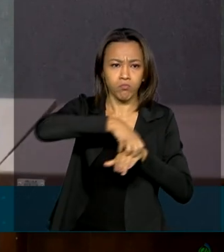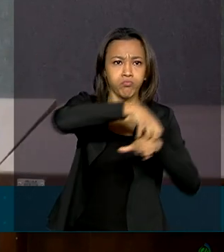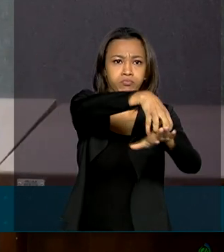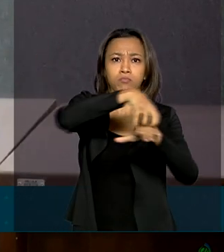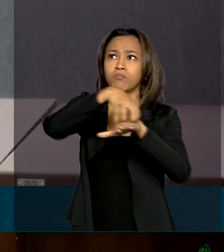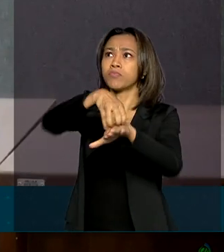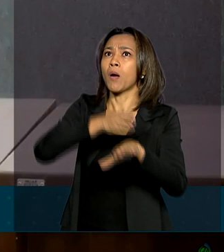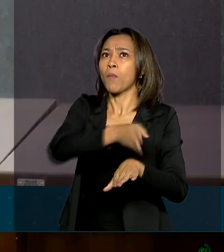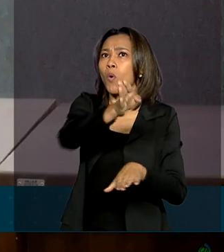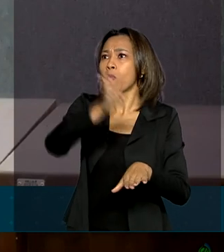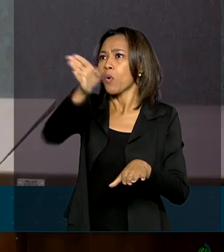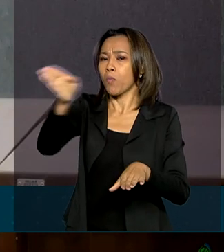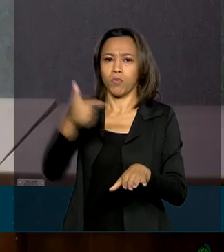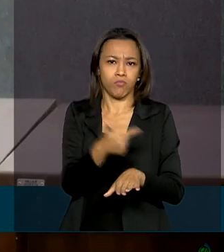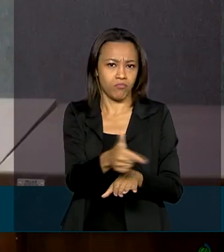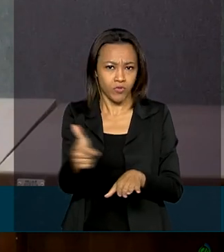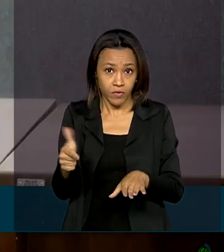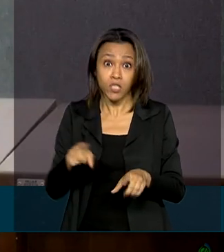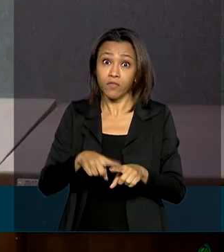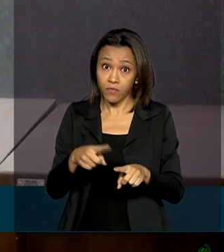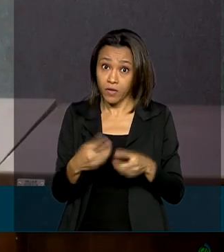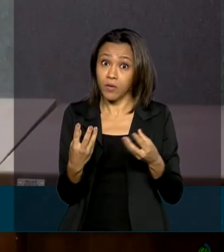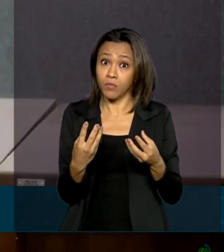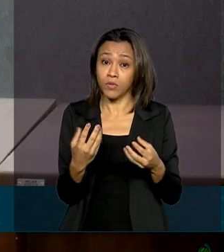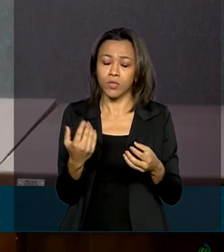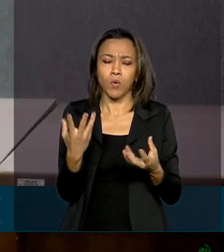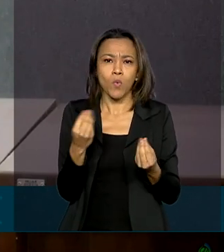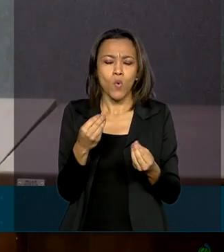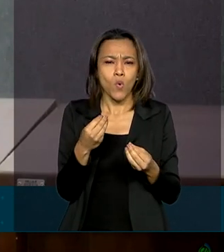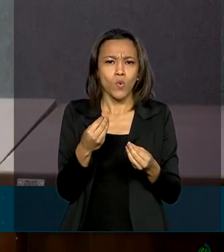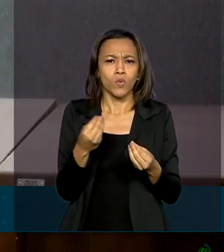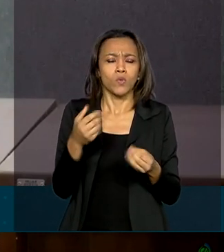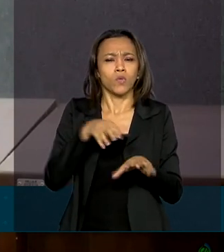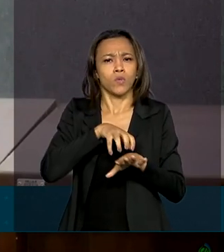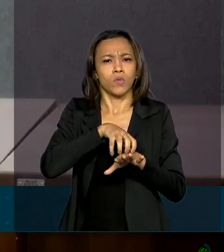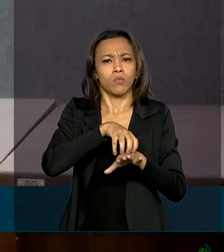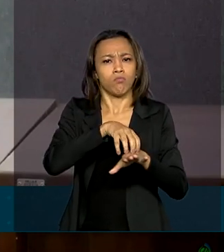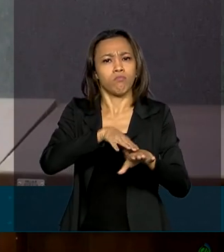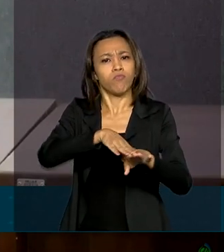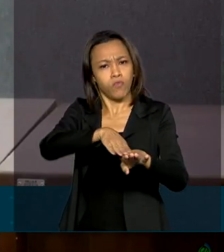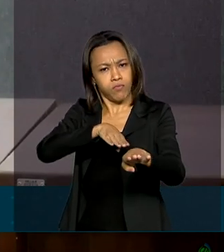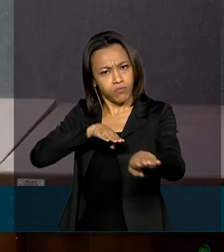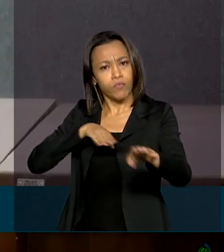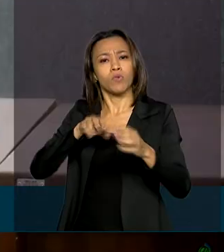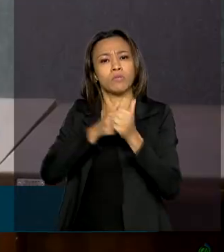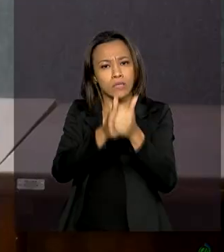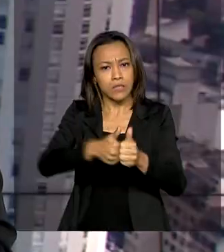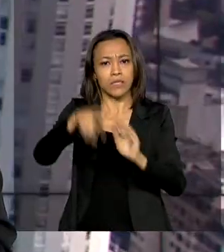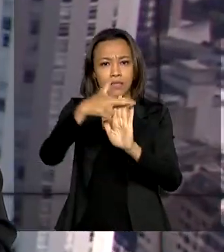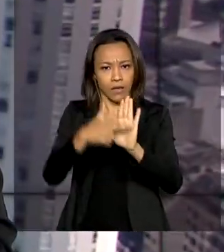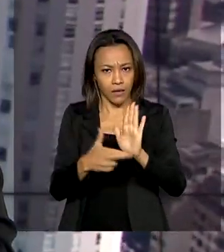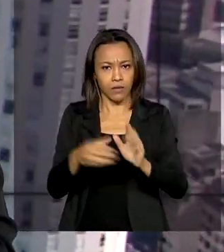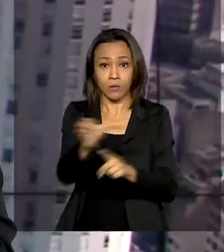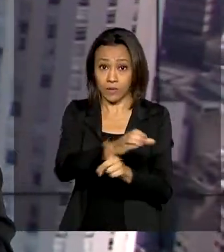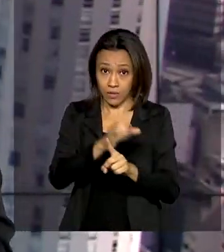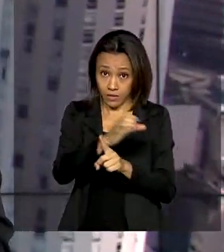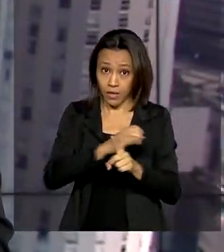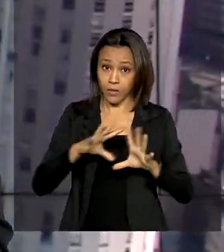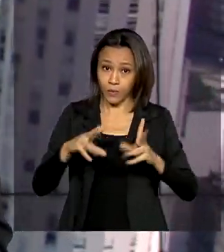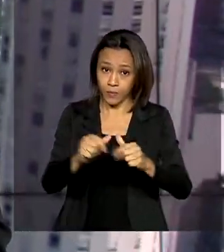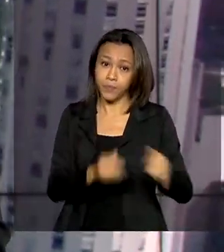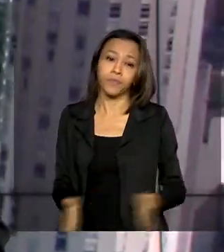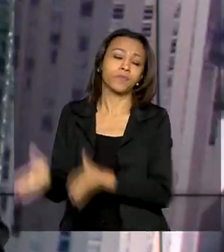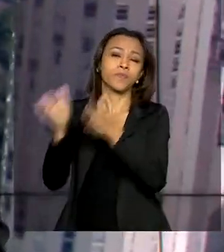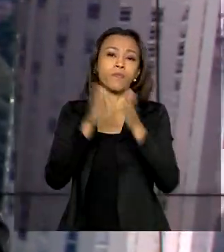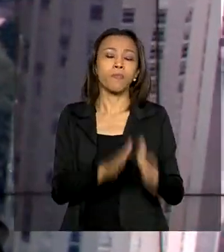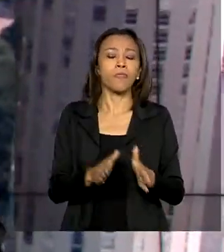tivemos um fluxo normal de cargas, as exportações foram cumpridas de acordo com todo o calendário. O presidente